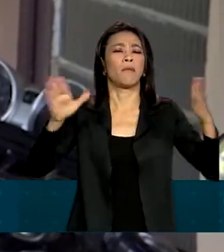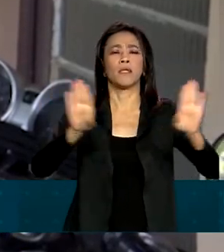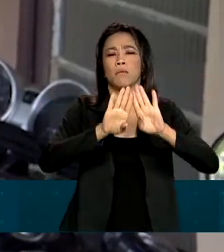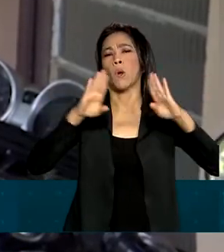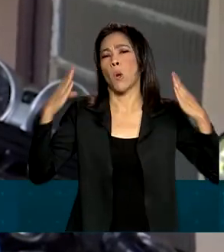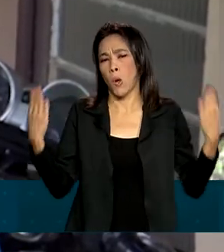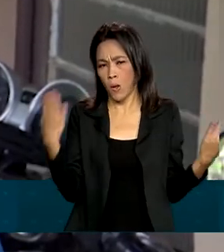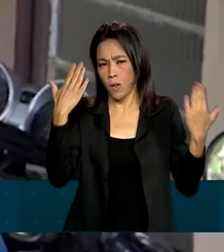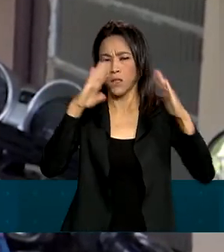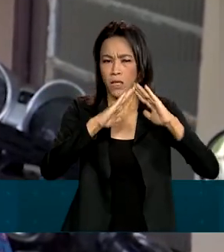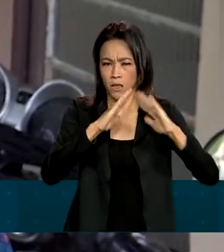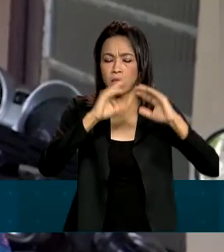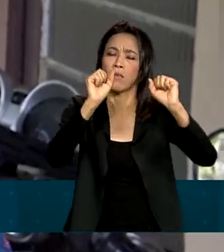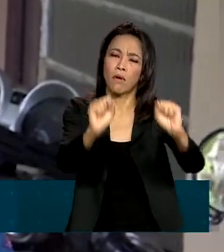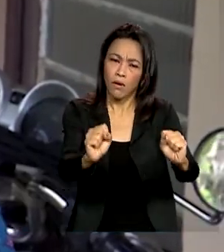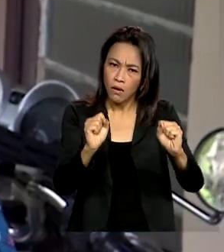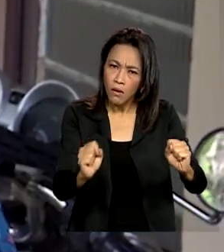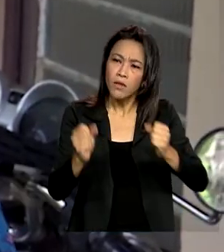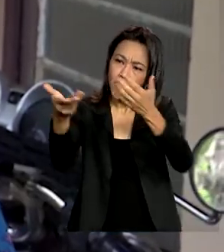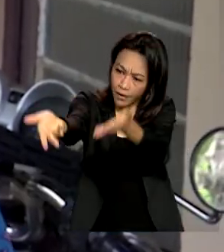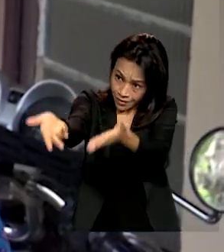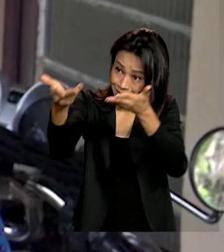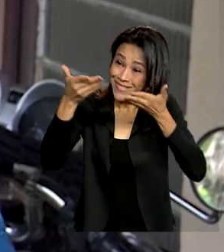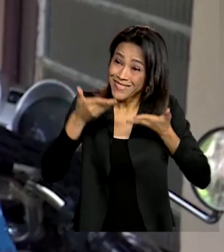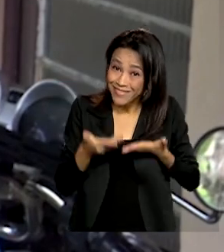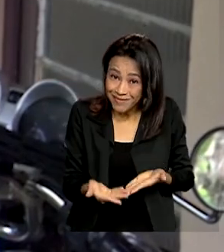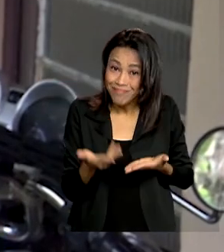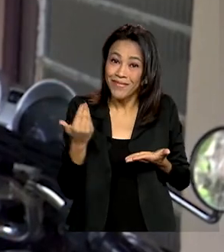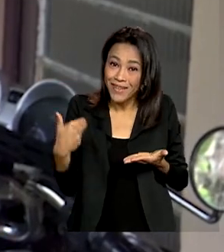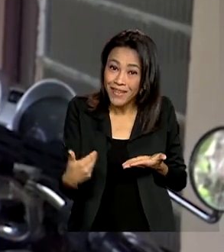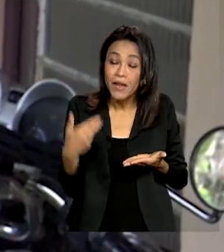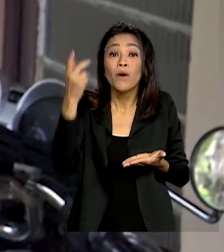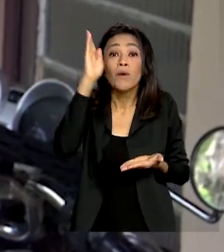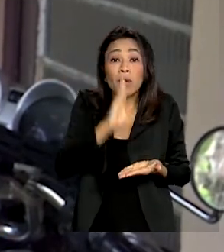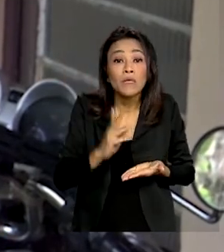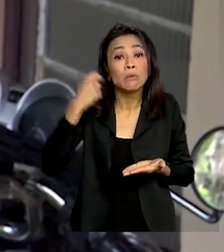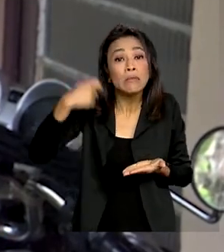eles, o Brasil precisa disso.